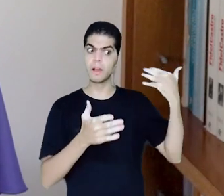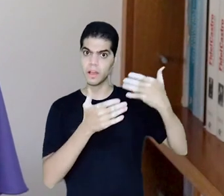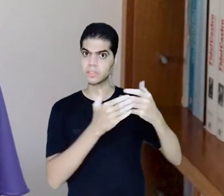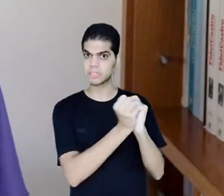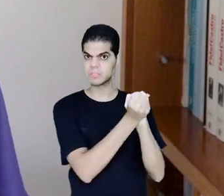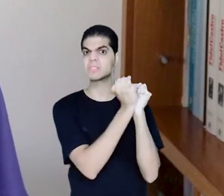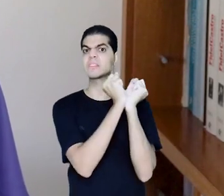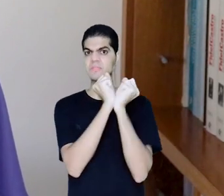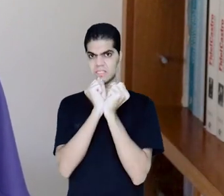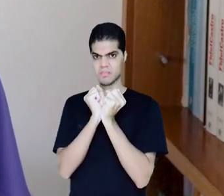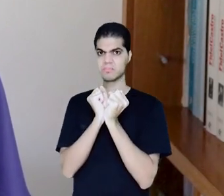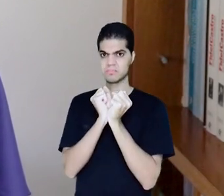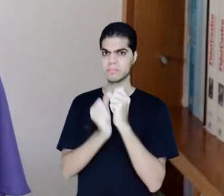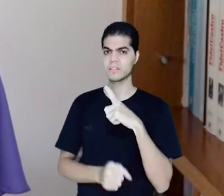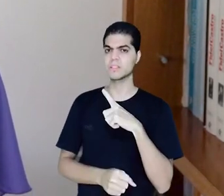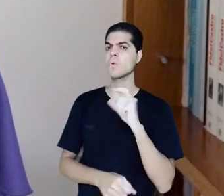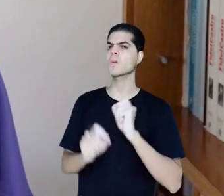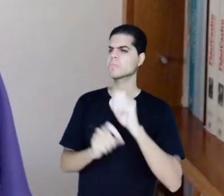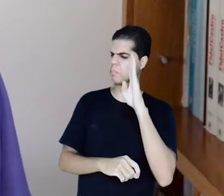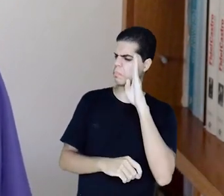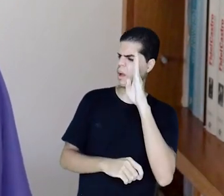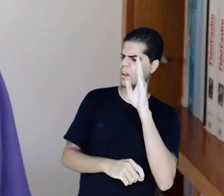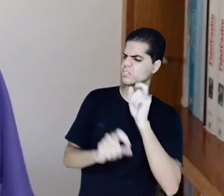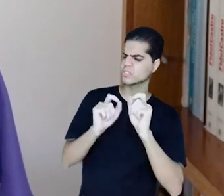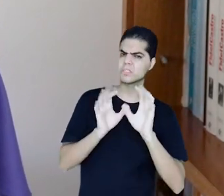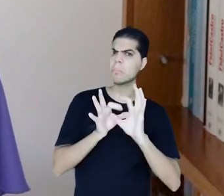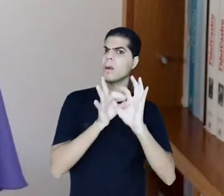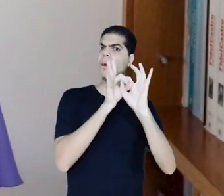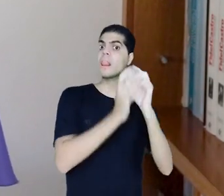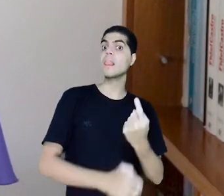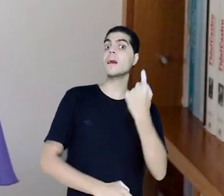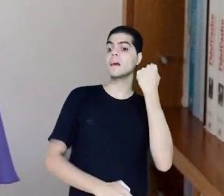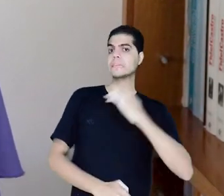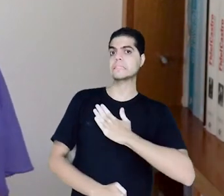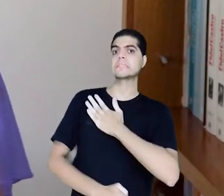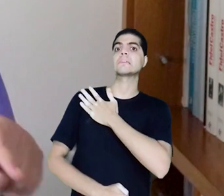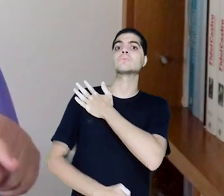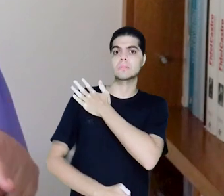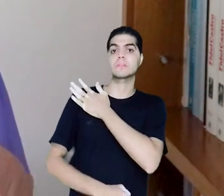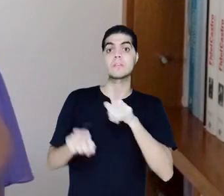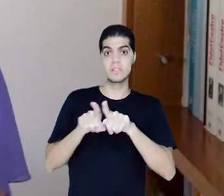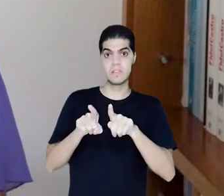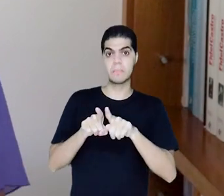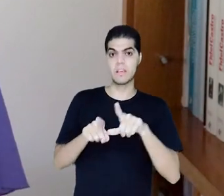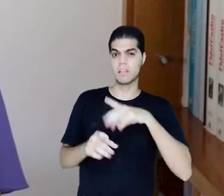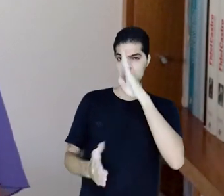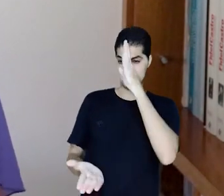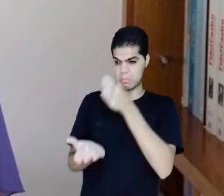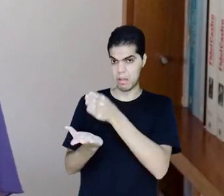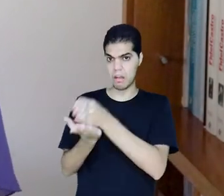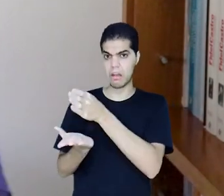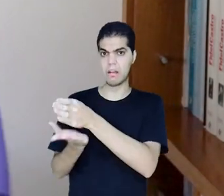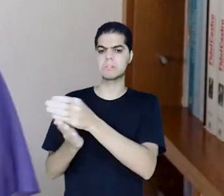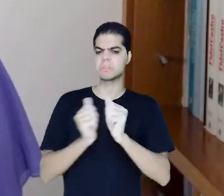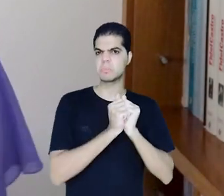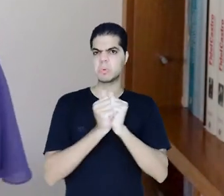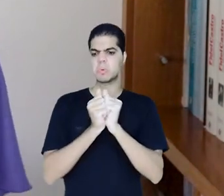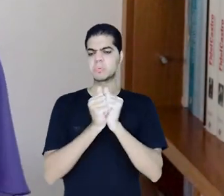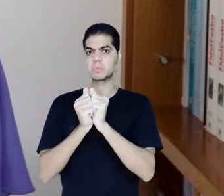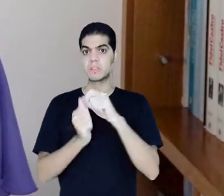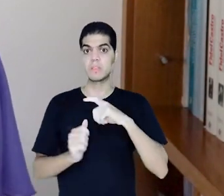esteve atuante no ideário do integralismo na ditadura militar e no neofascismo abraçado pelas elites